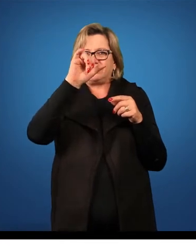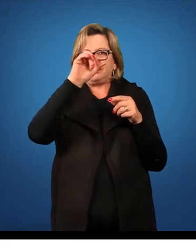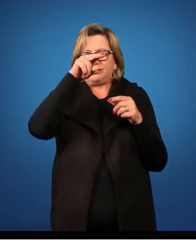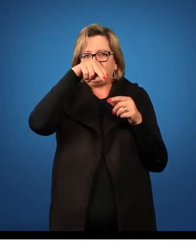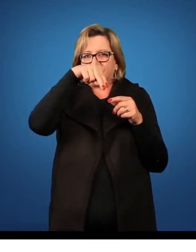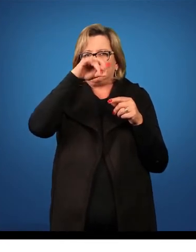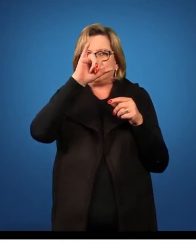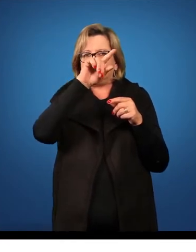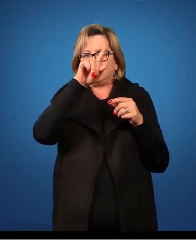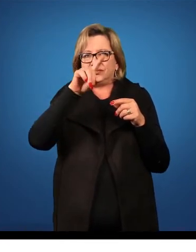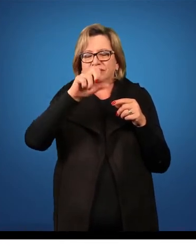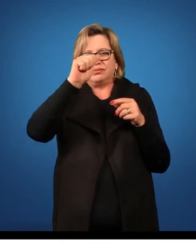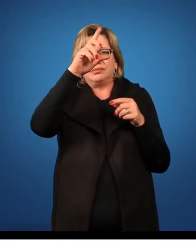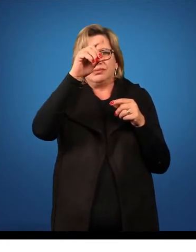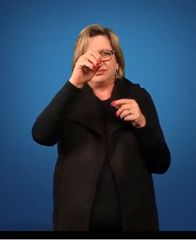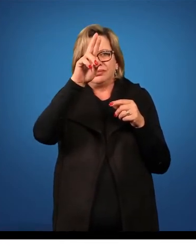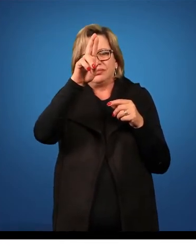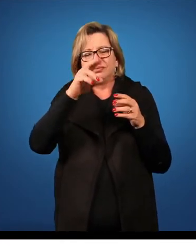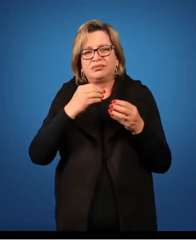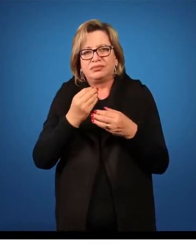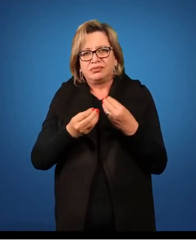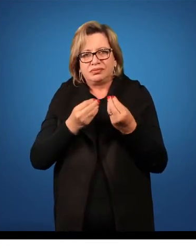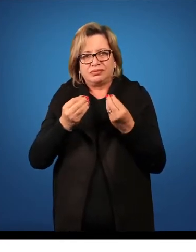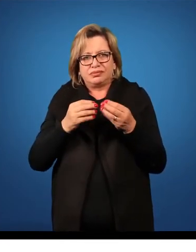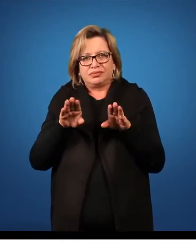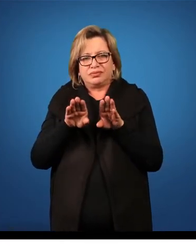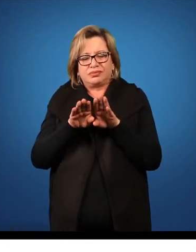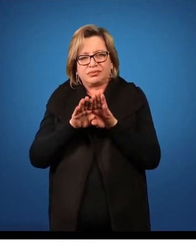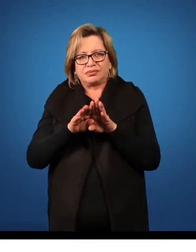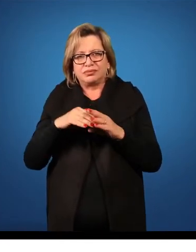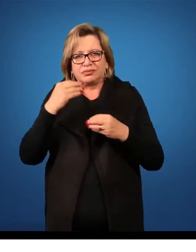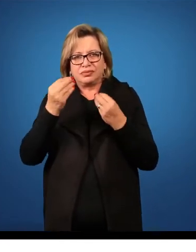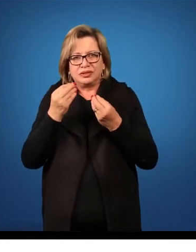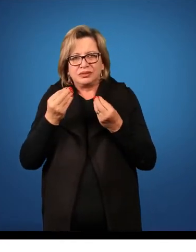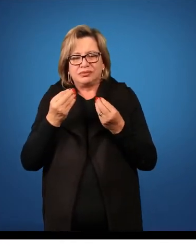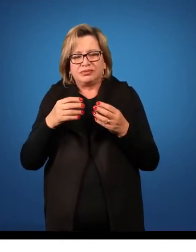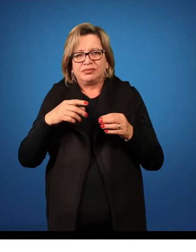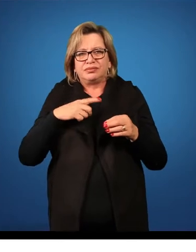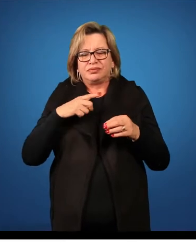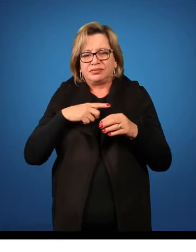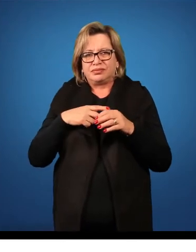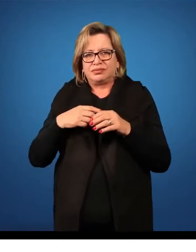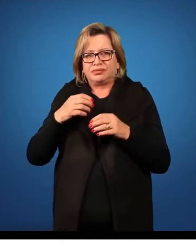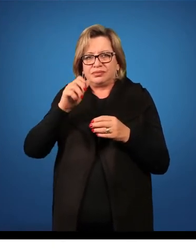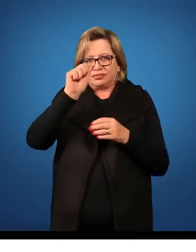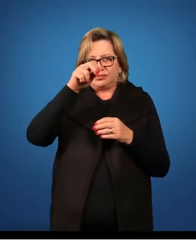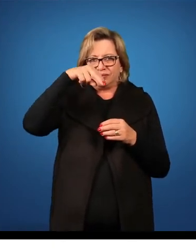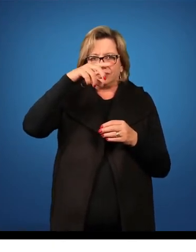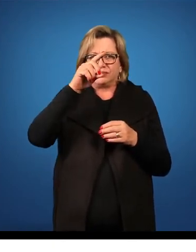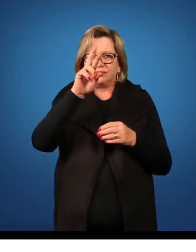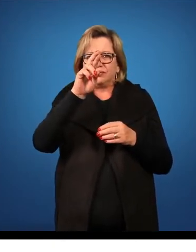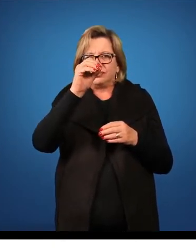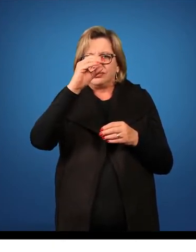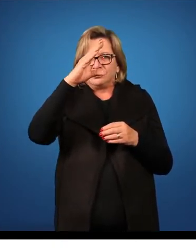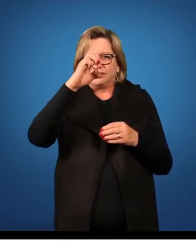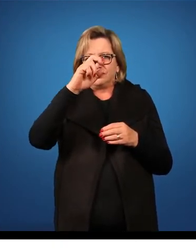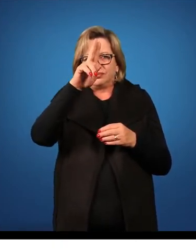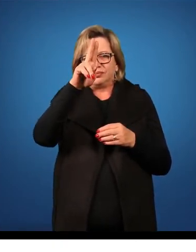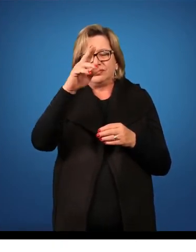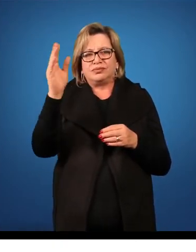pousa sobre a flor nessa região. Os verticidos reprodutivos, como o androceu e o gineceu, estão no ápice do androginóforo.